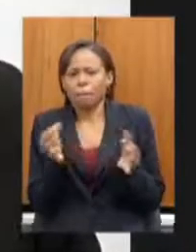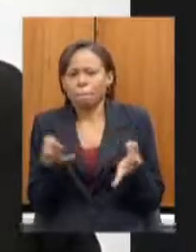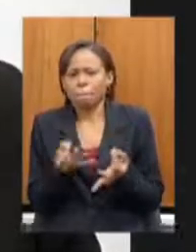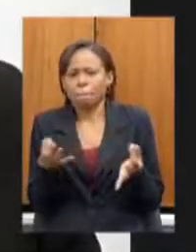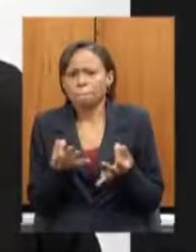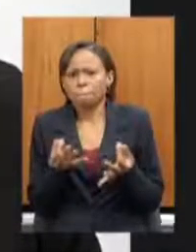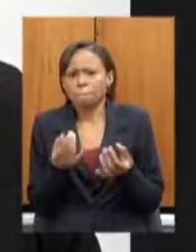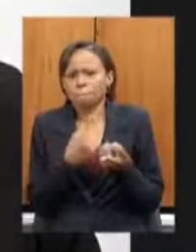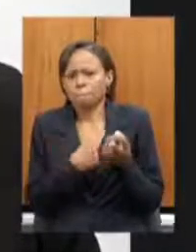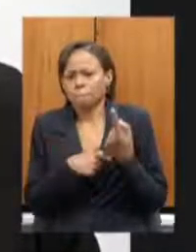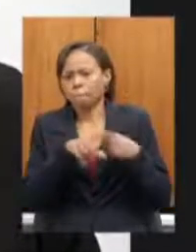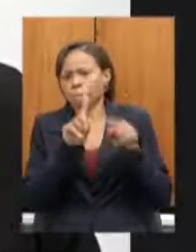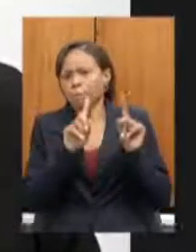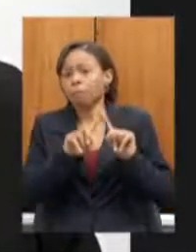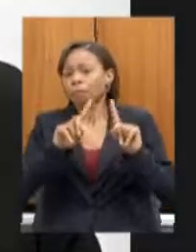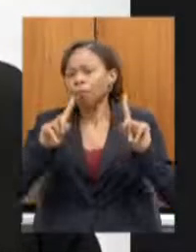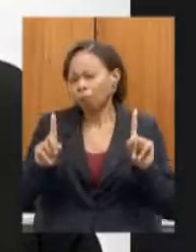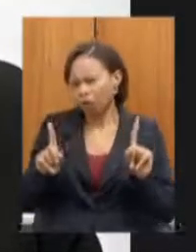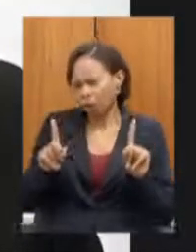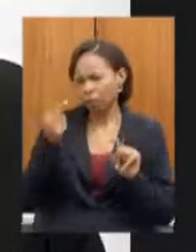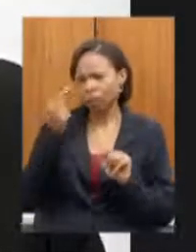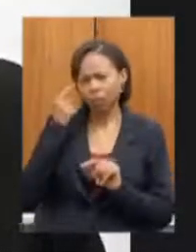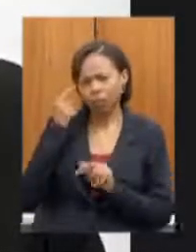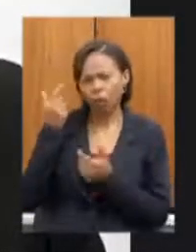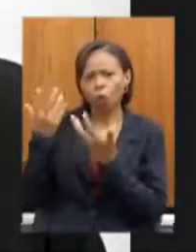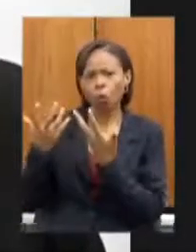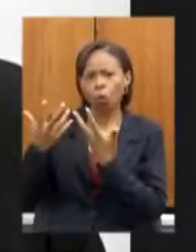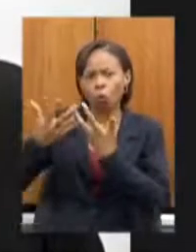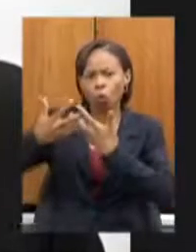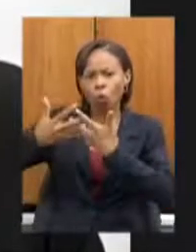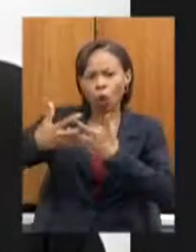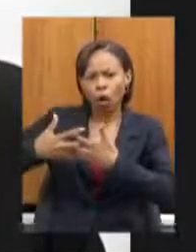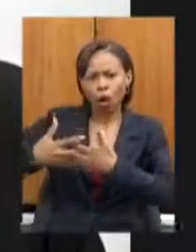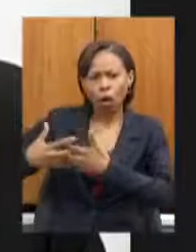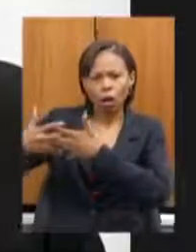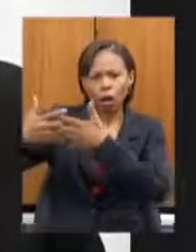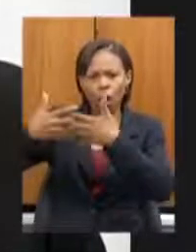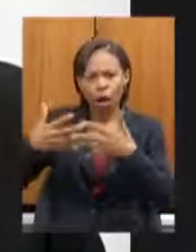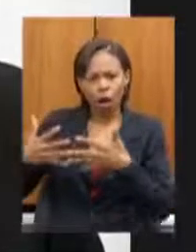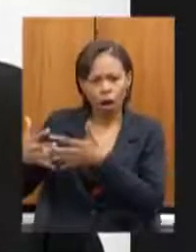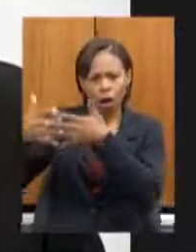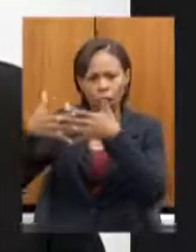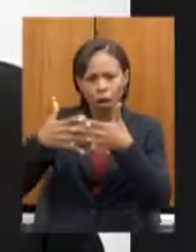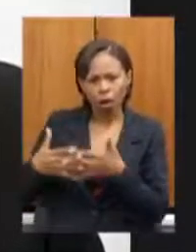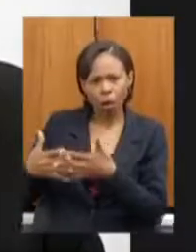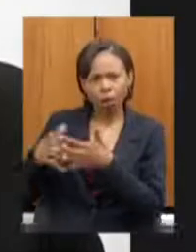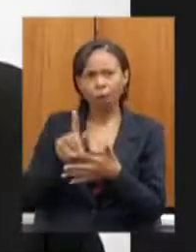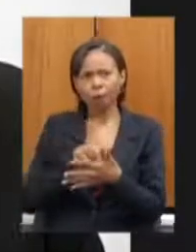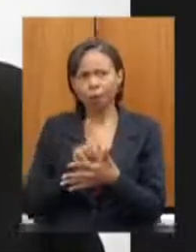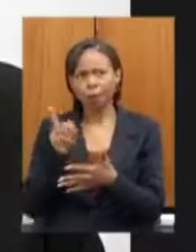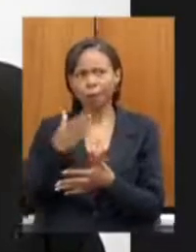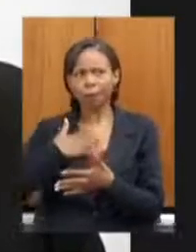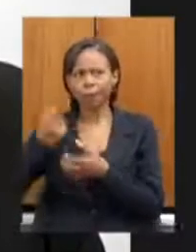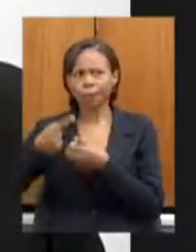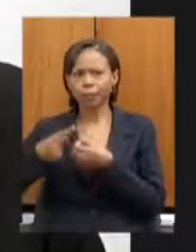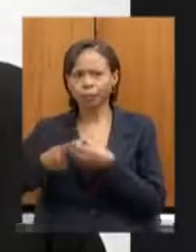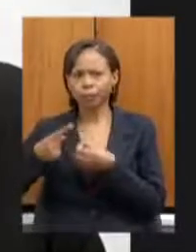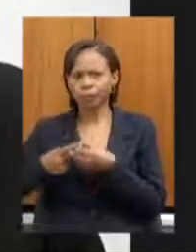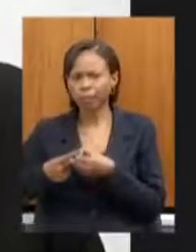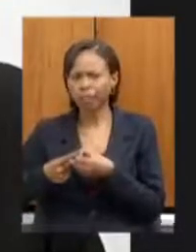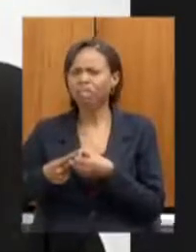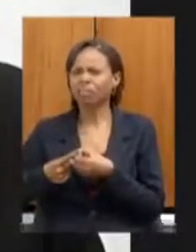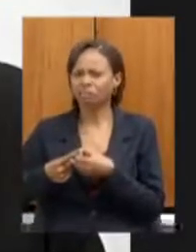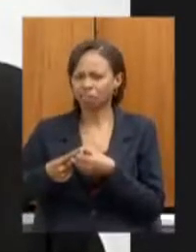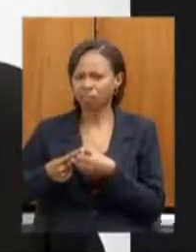analisamos uma carreta que sai lá da minha cidade barranqueira de Itacarambi lá do projeto Jaíba o maior